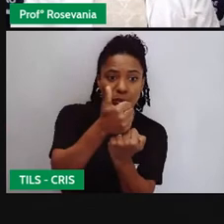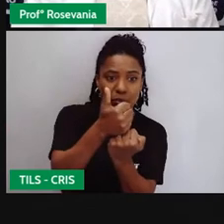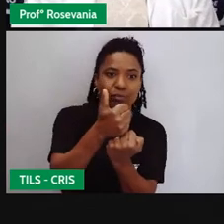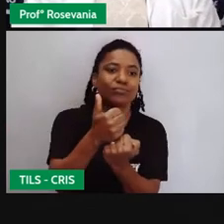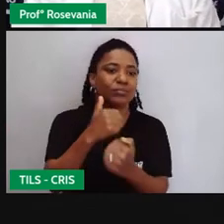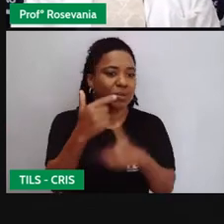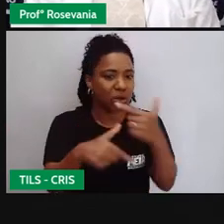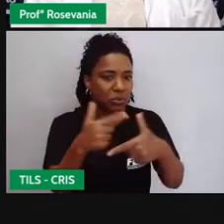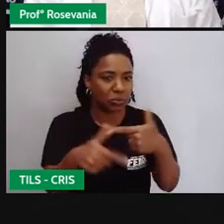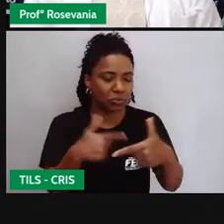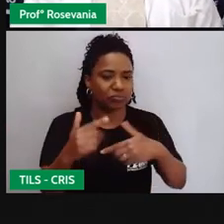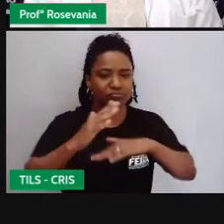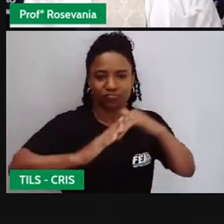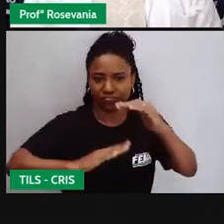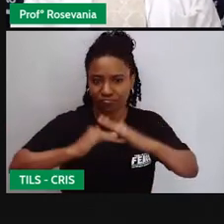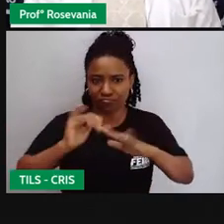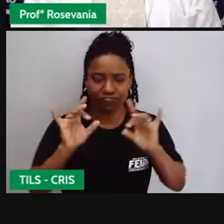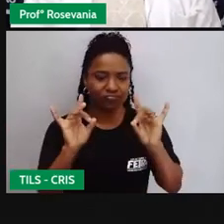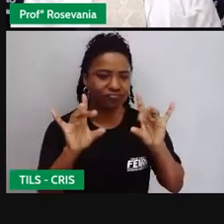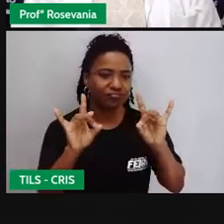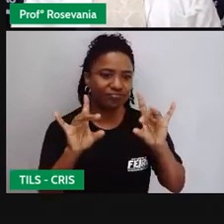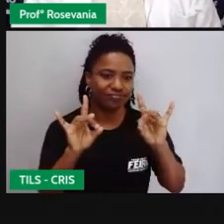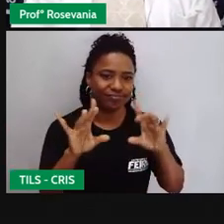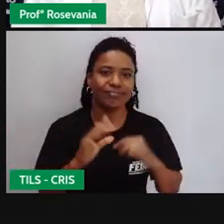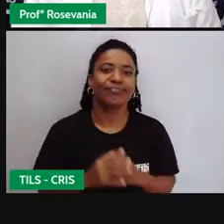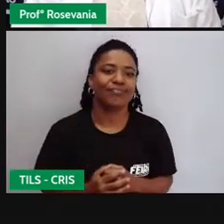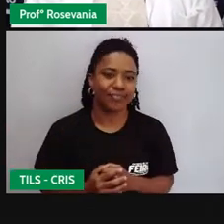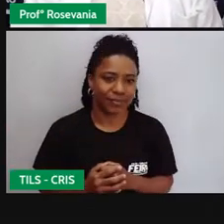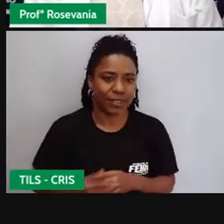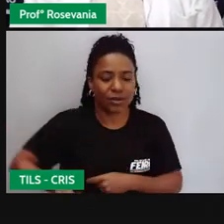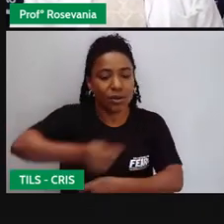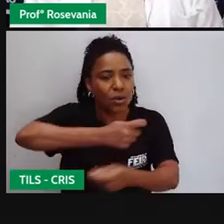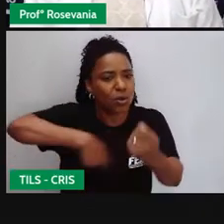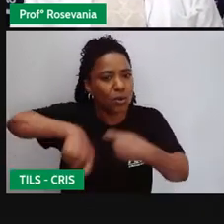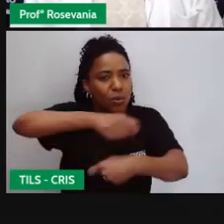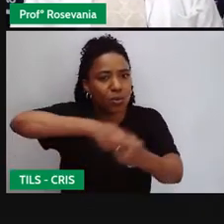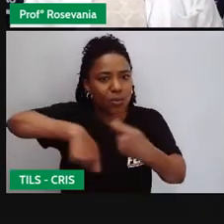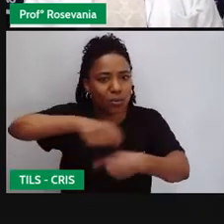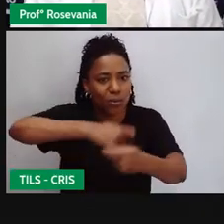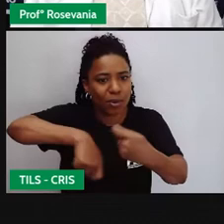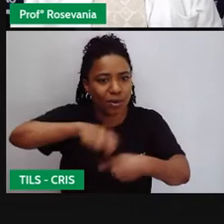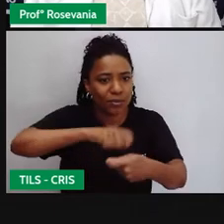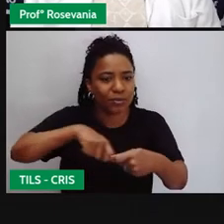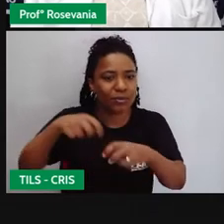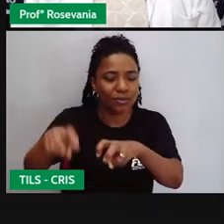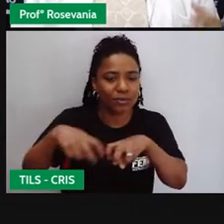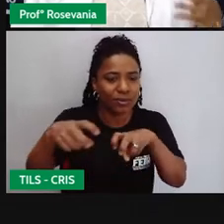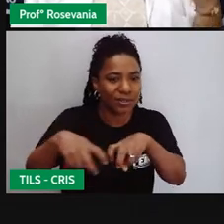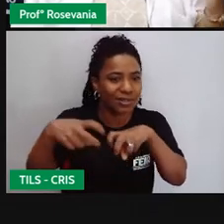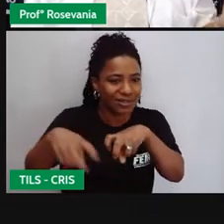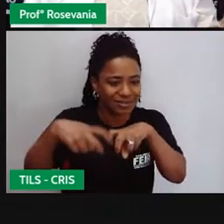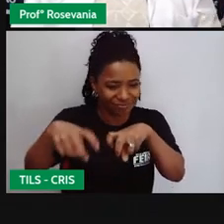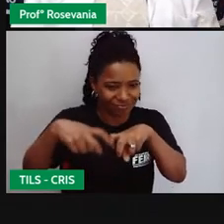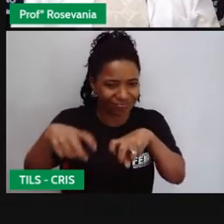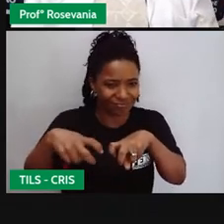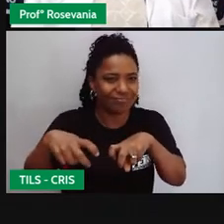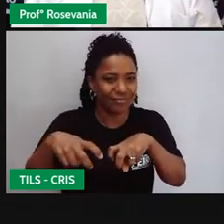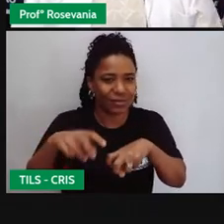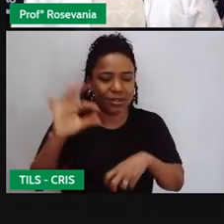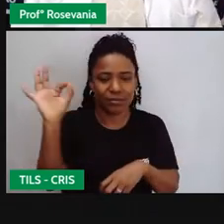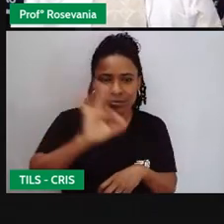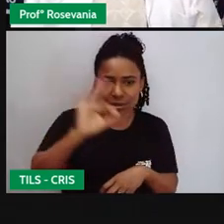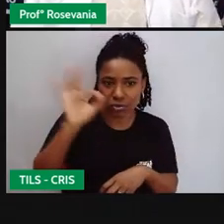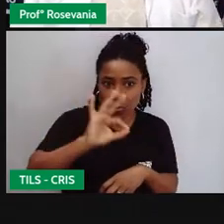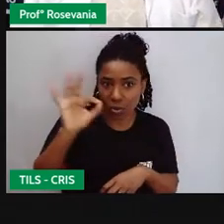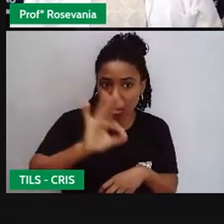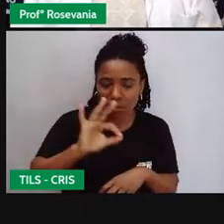perfil dos trabalhadores. Então, o agronegócio hoje, ele tem, digamos assim, um percentual forte na economia